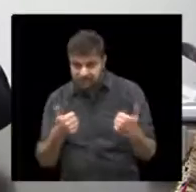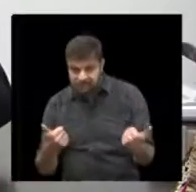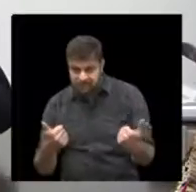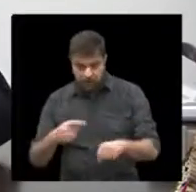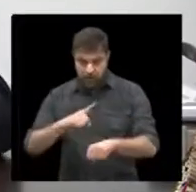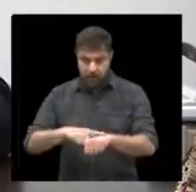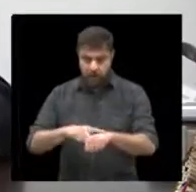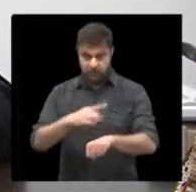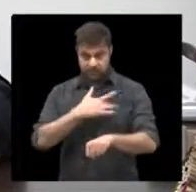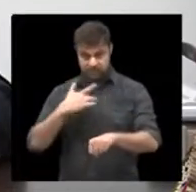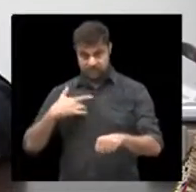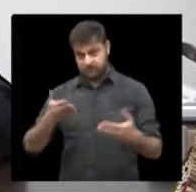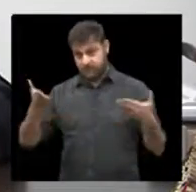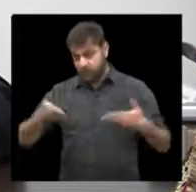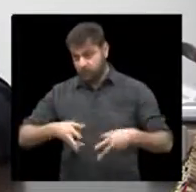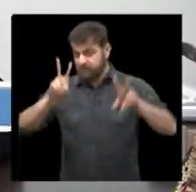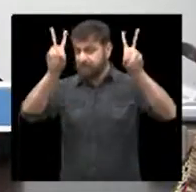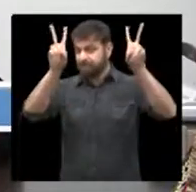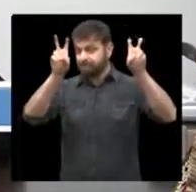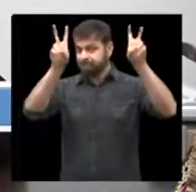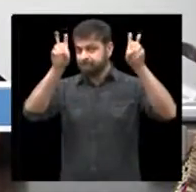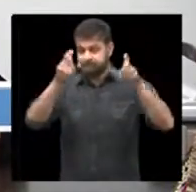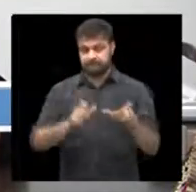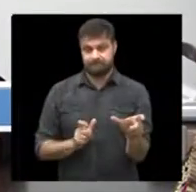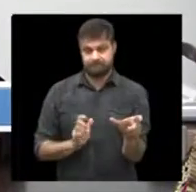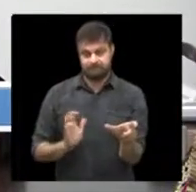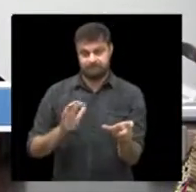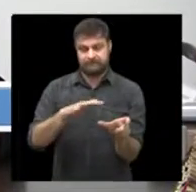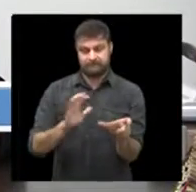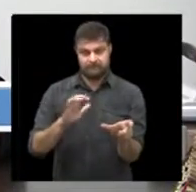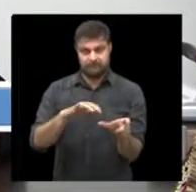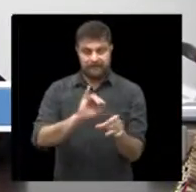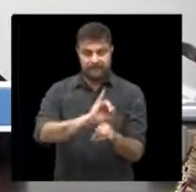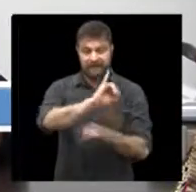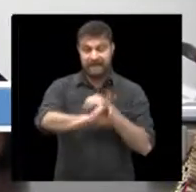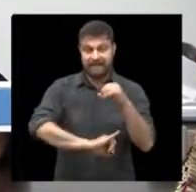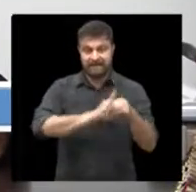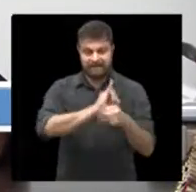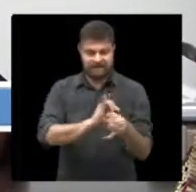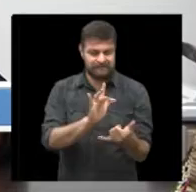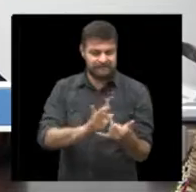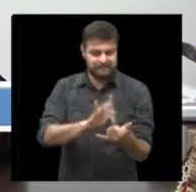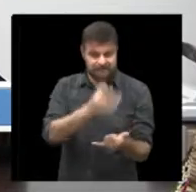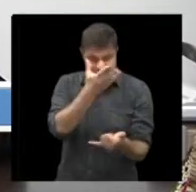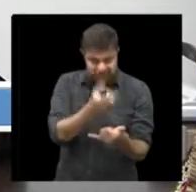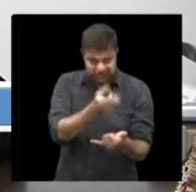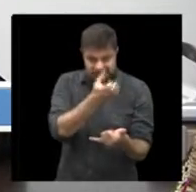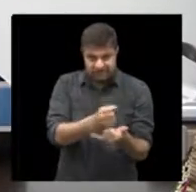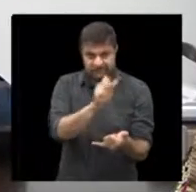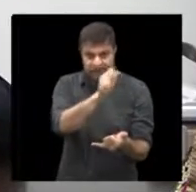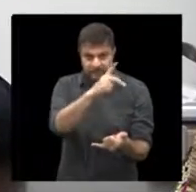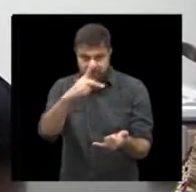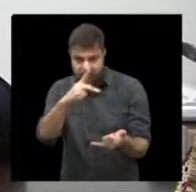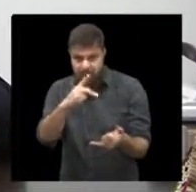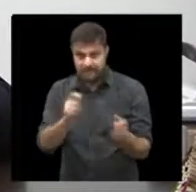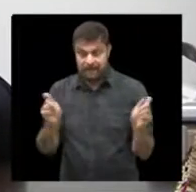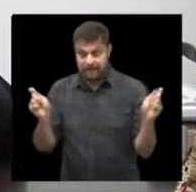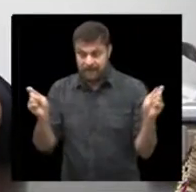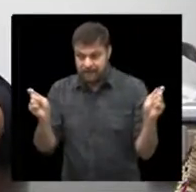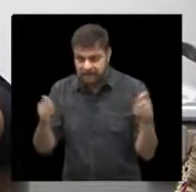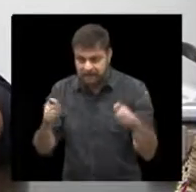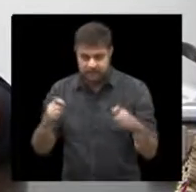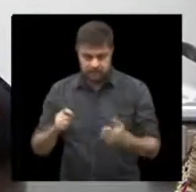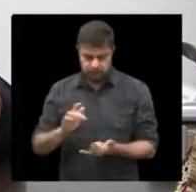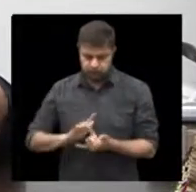Olá, Momento Saúde de hoje vai falar sobre plataformas web, sobre aplicativos que podem ser consultados através